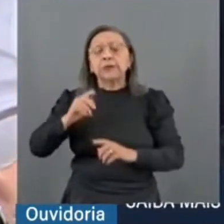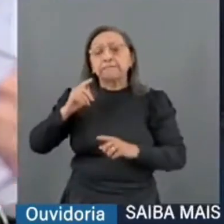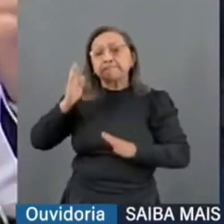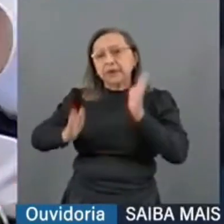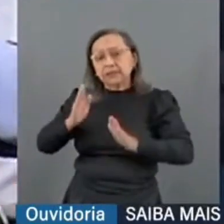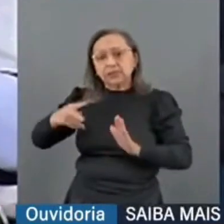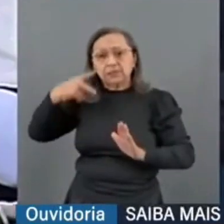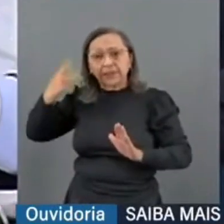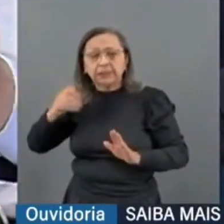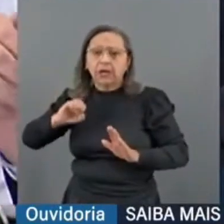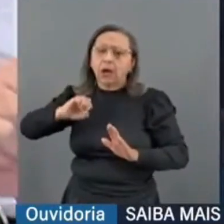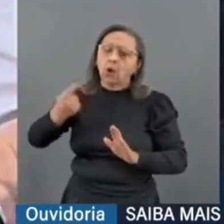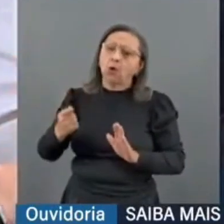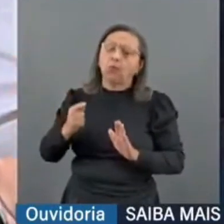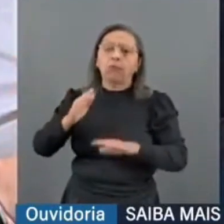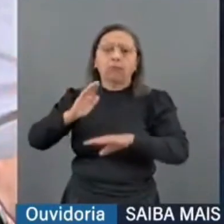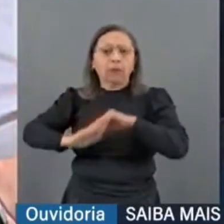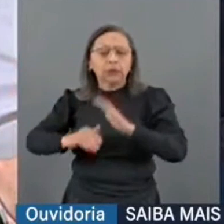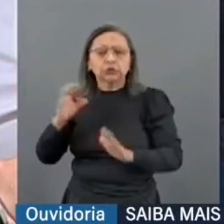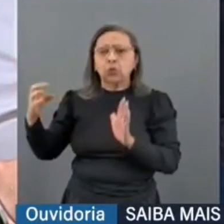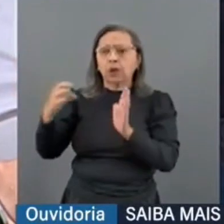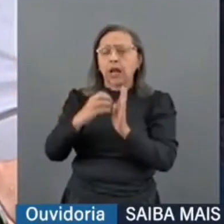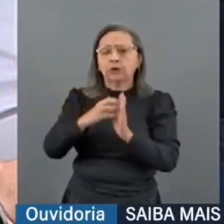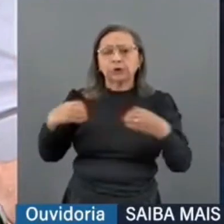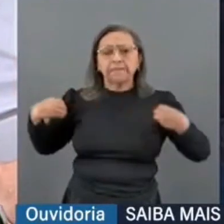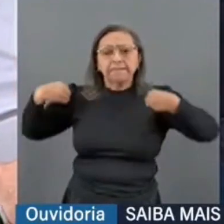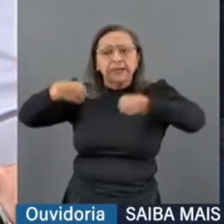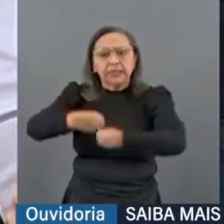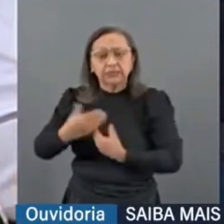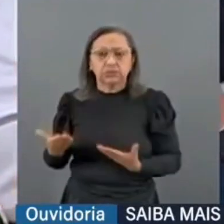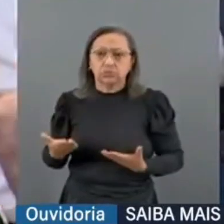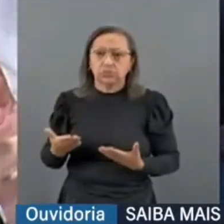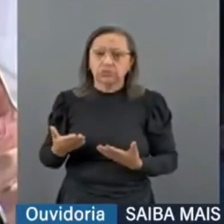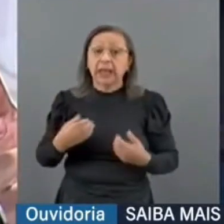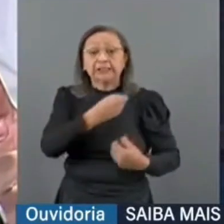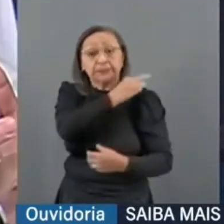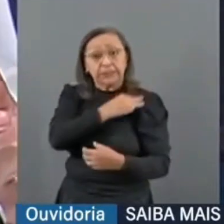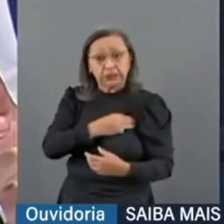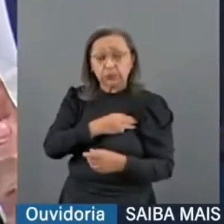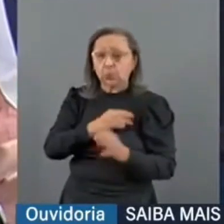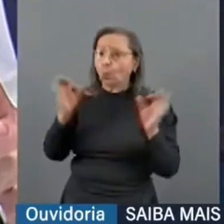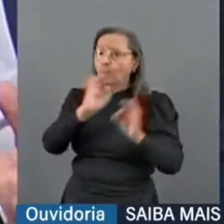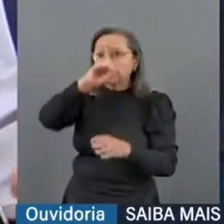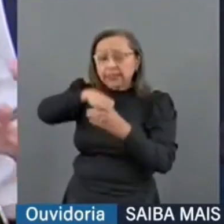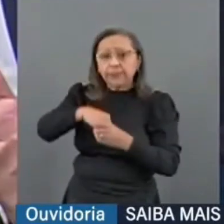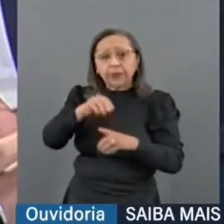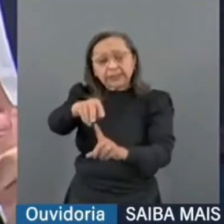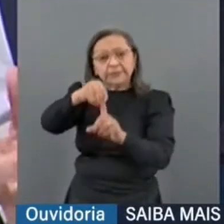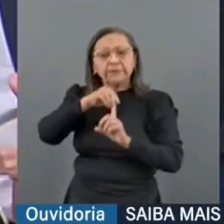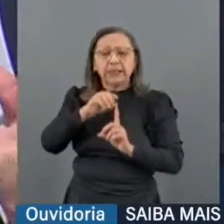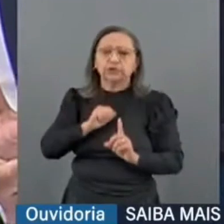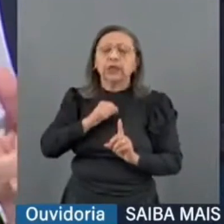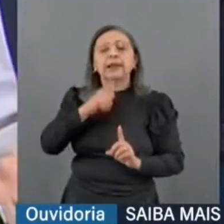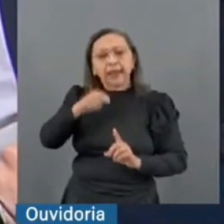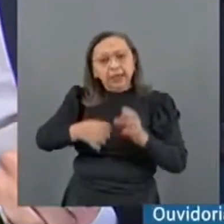ou do exercício de um cargo de ministro do Estado, não estaria abrangido por esse privilégio e seria